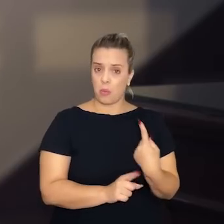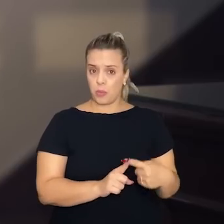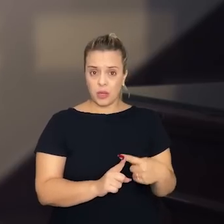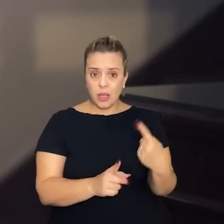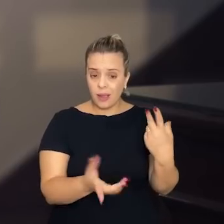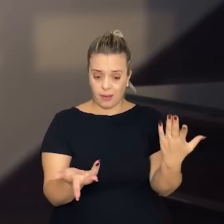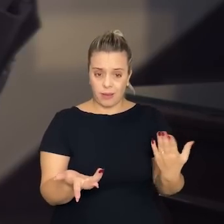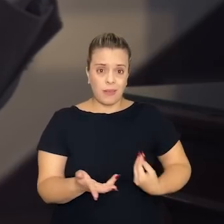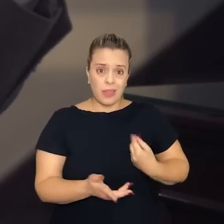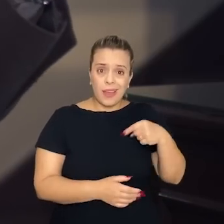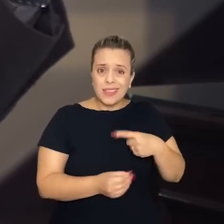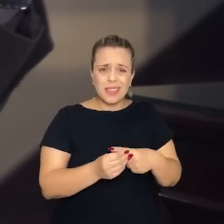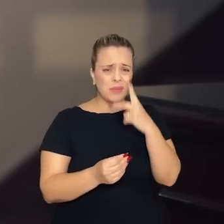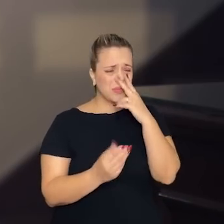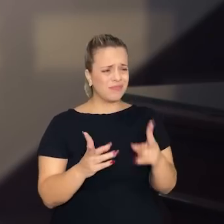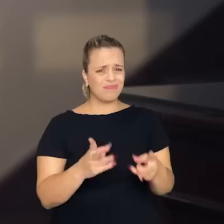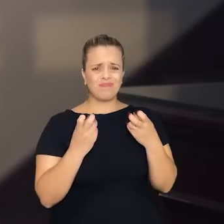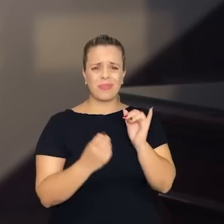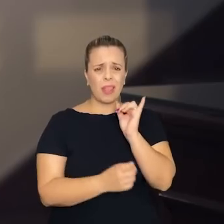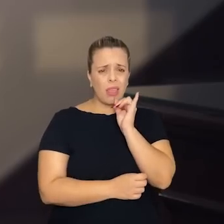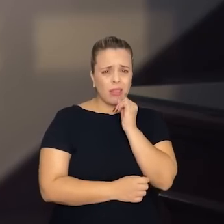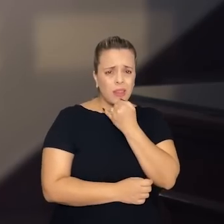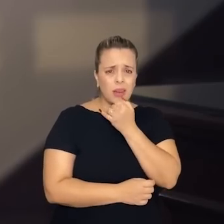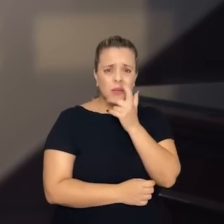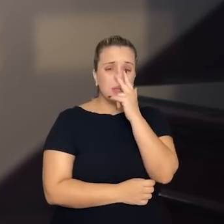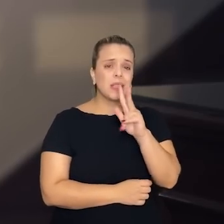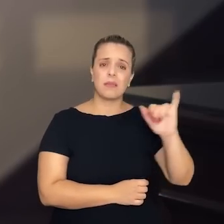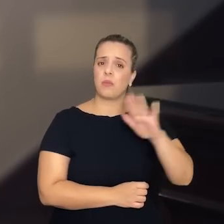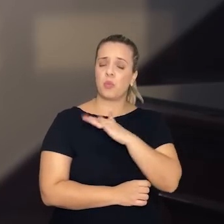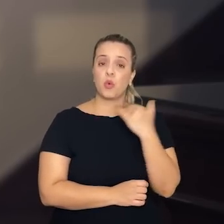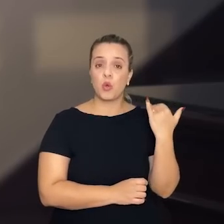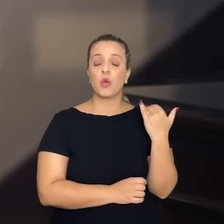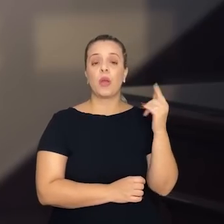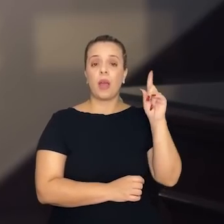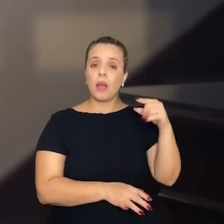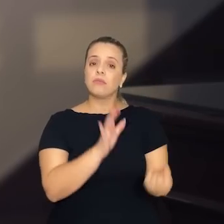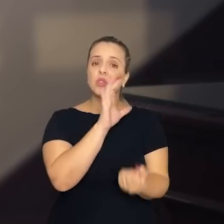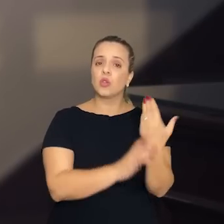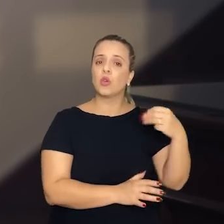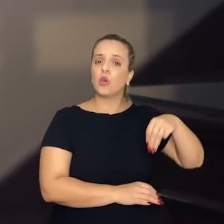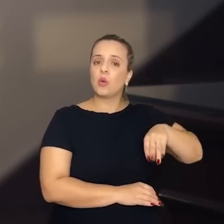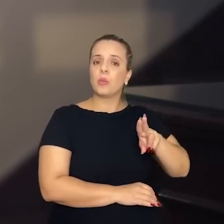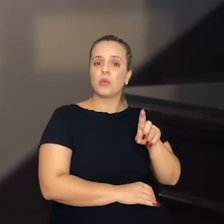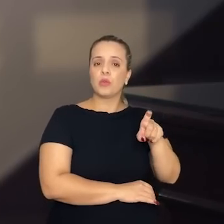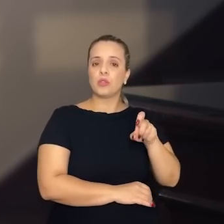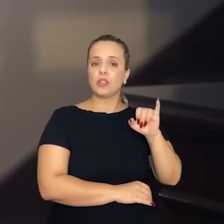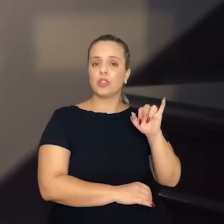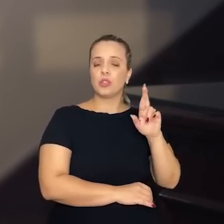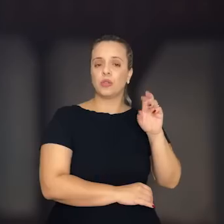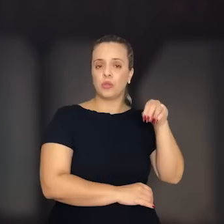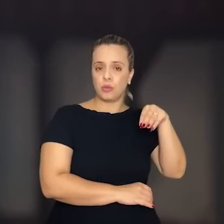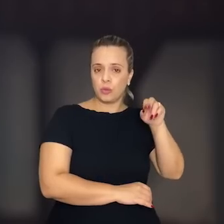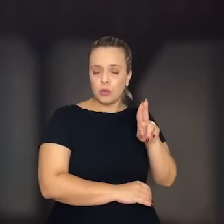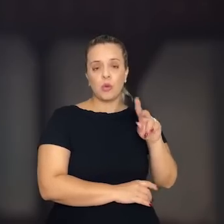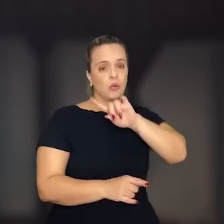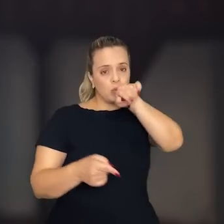está ficando triste, a cidade está morrendo. E aí o Moxiru nasce com essa vocação.